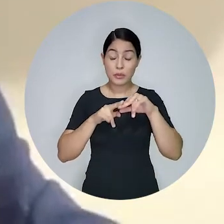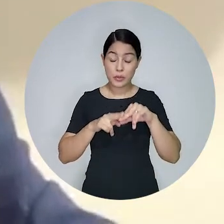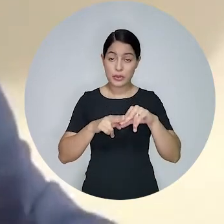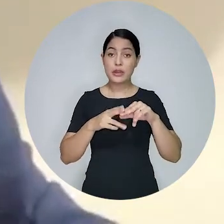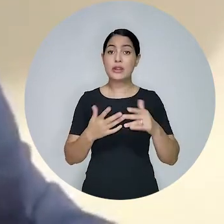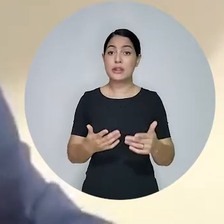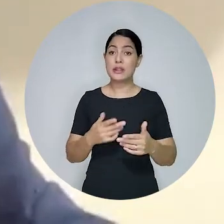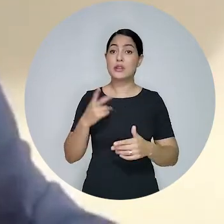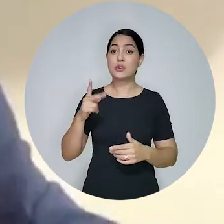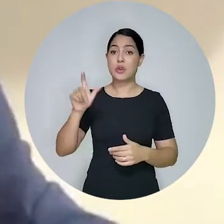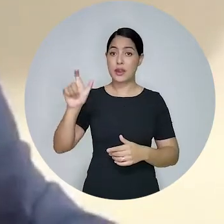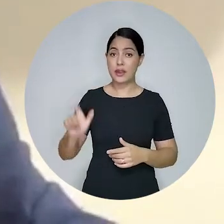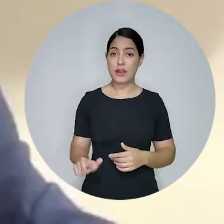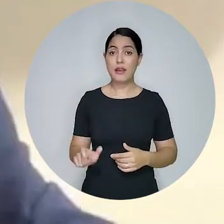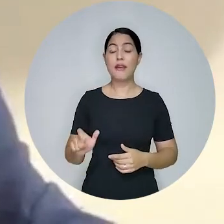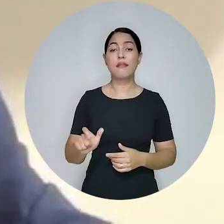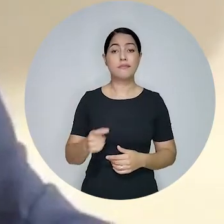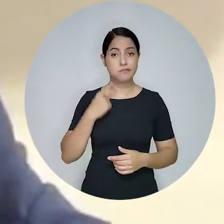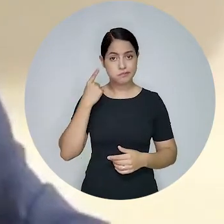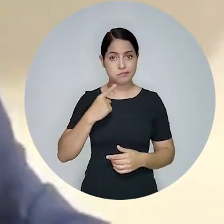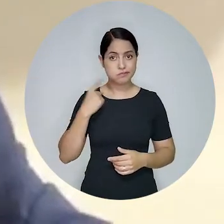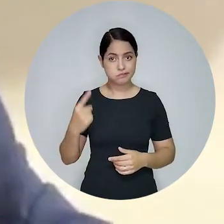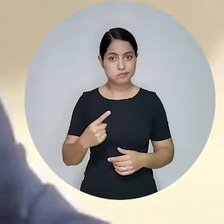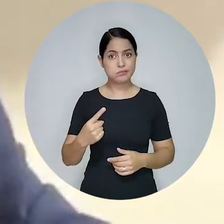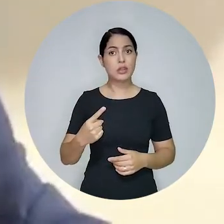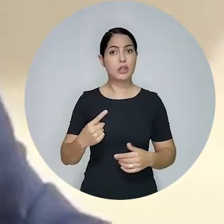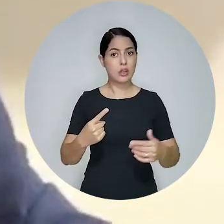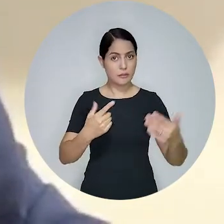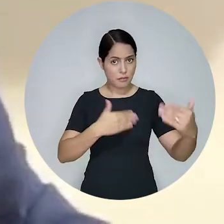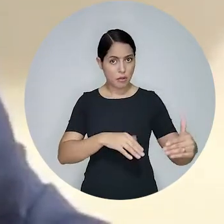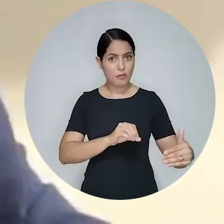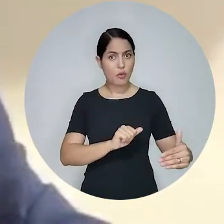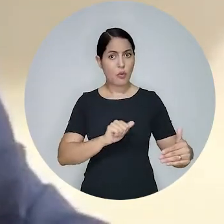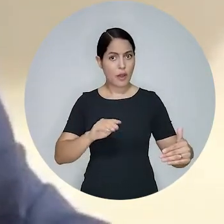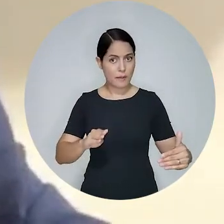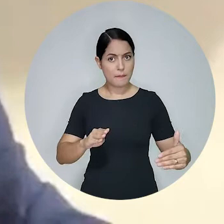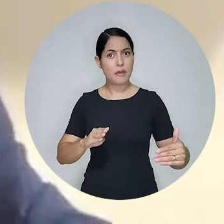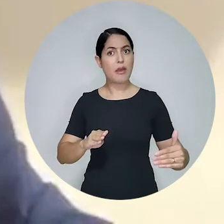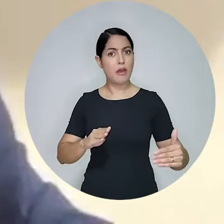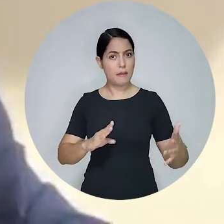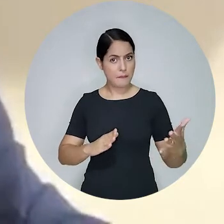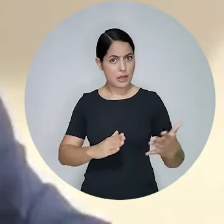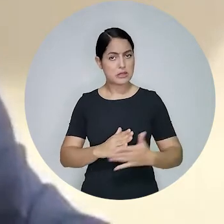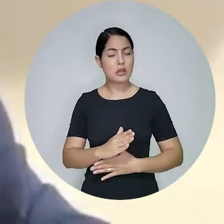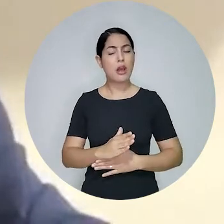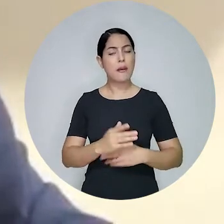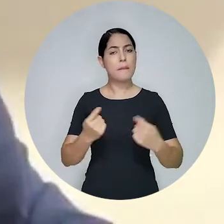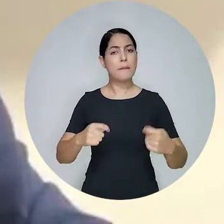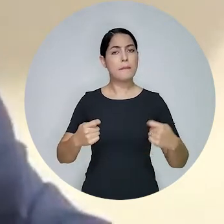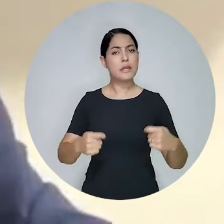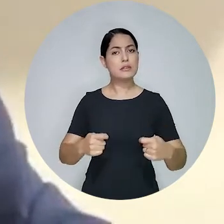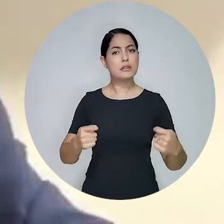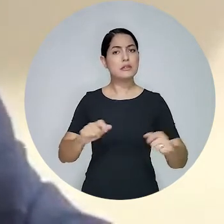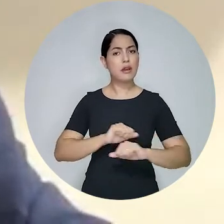E para isso, aquele profissional que adentra os quadros da ordem dos advogados também deve demonstrar